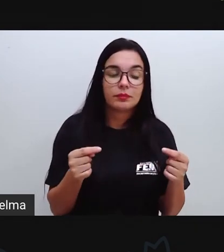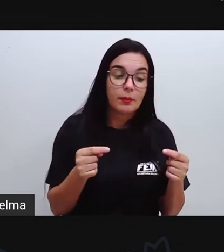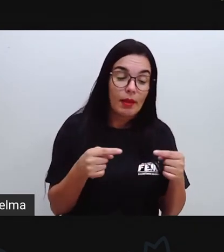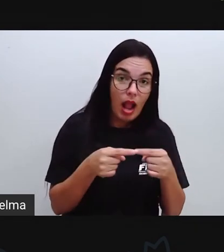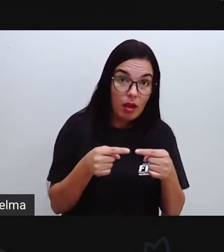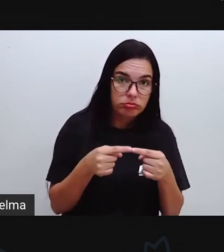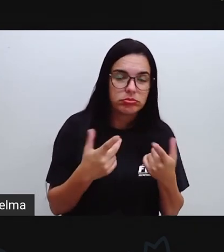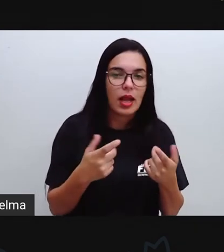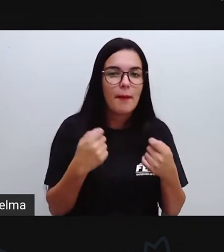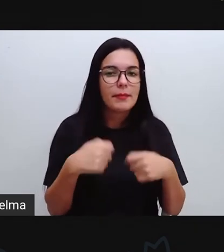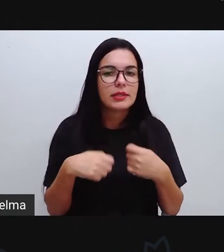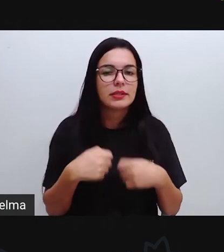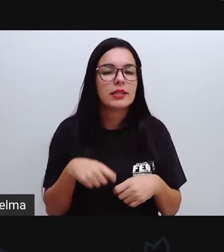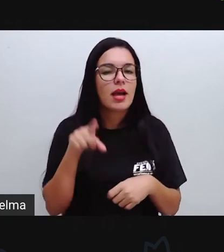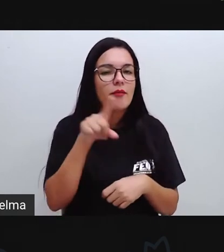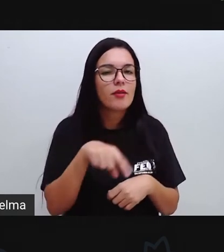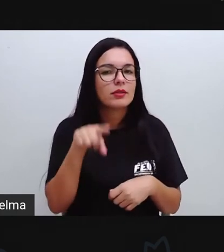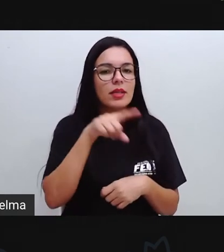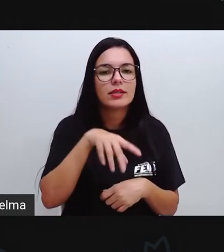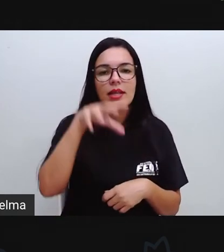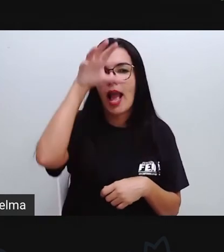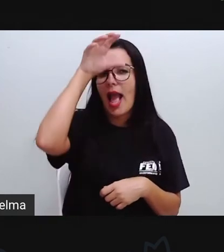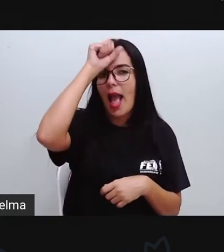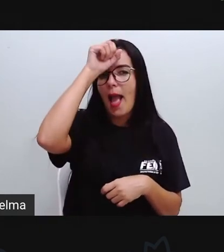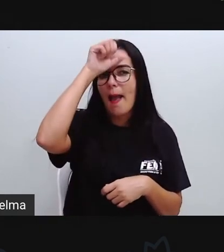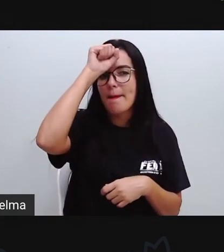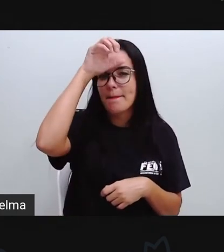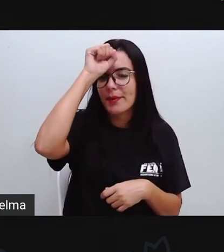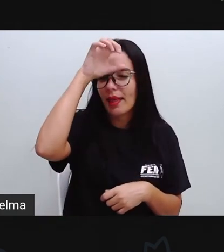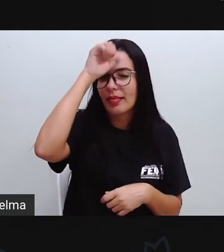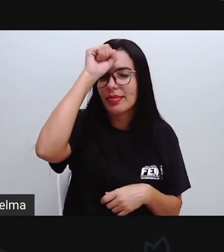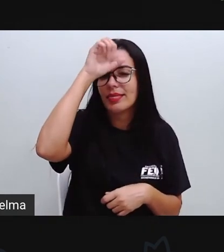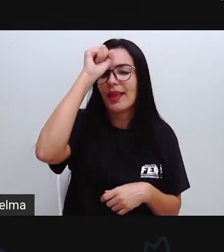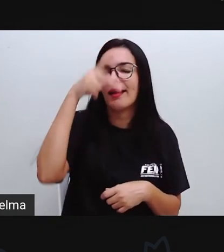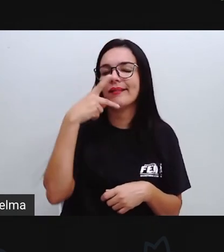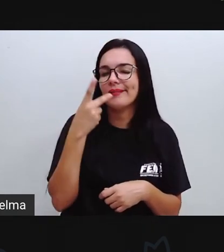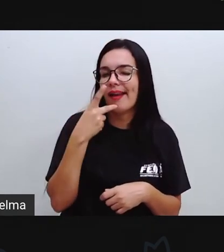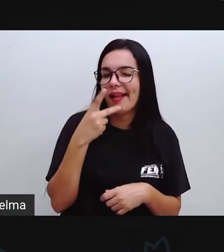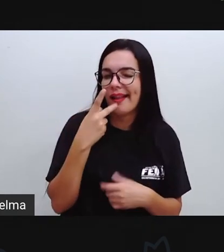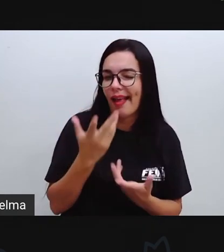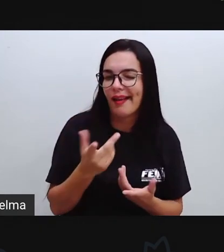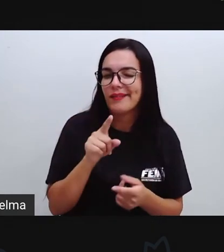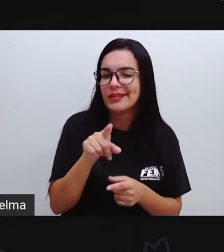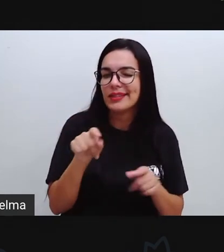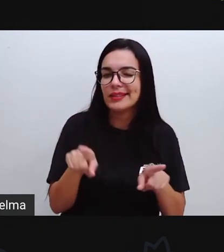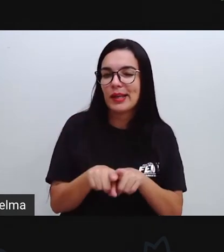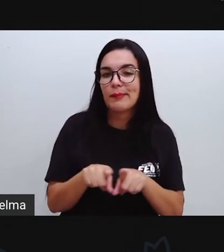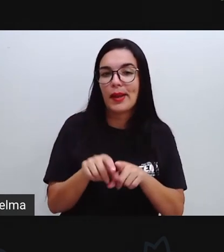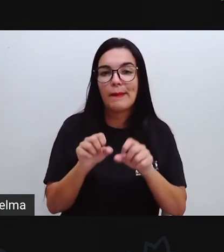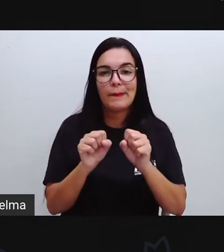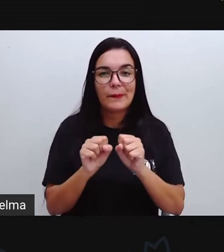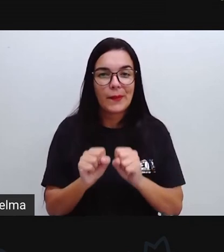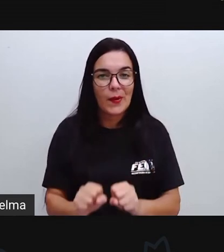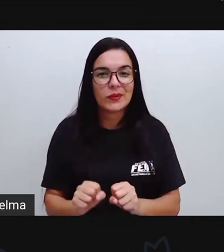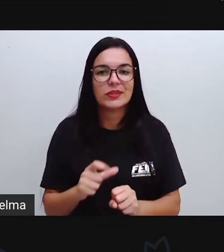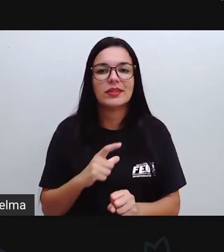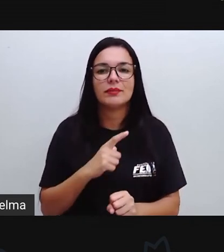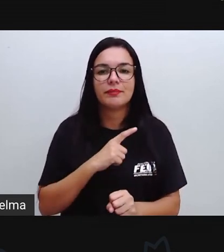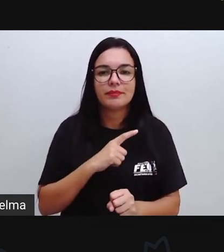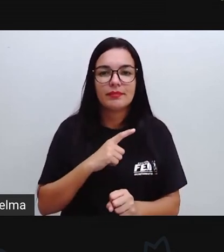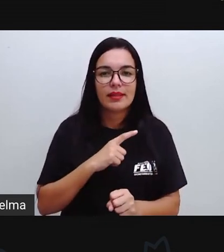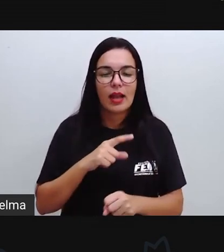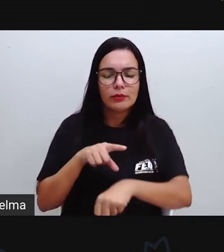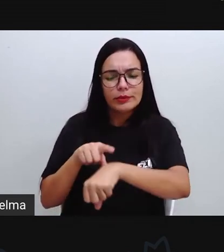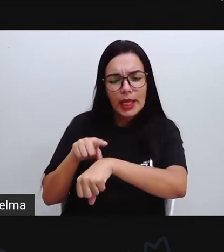a norma culta, separem um tempo aí para que vocês possam escrever, não ignorem os acentos das